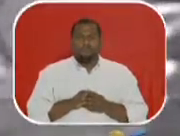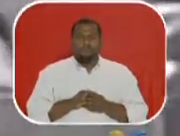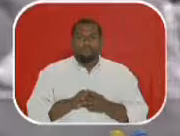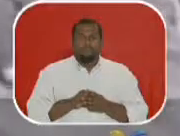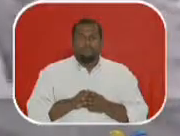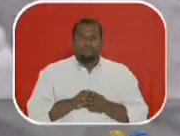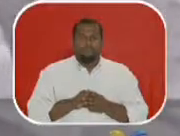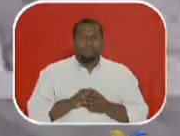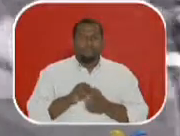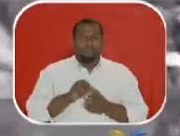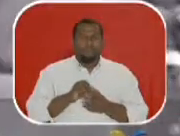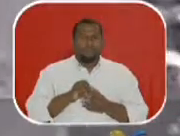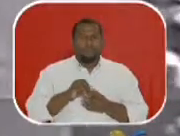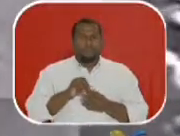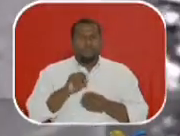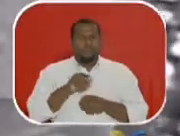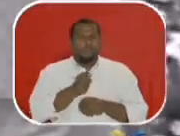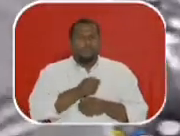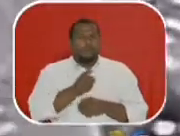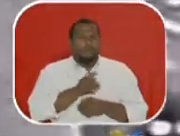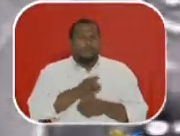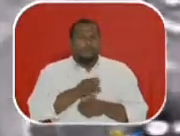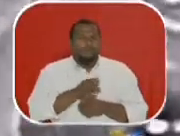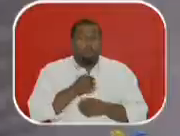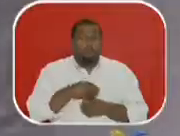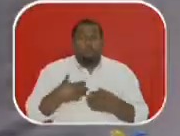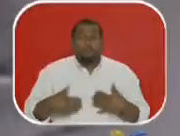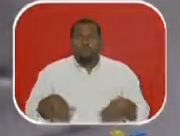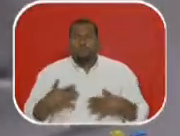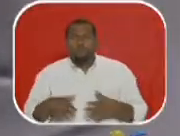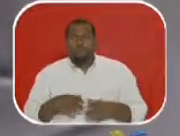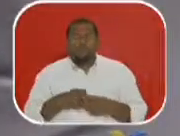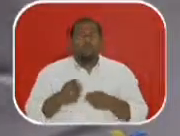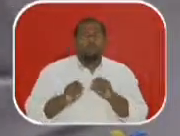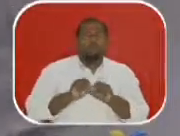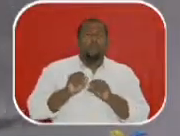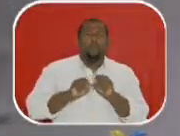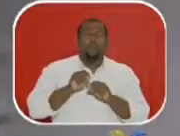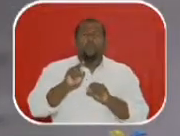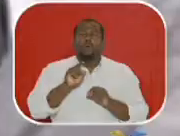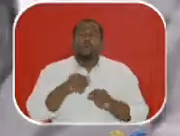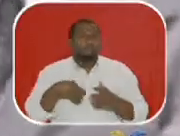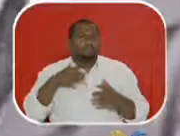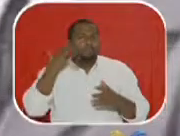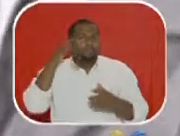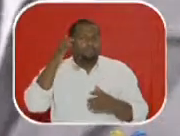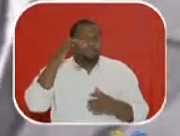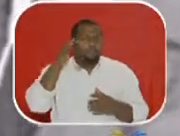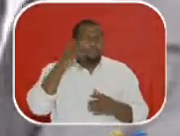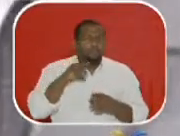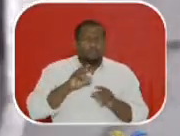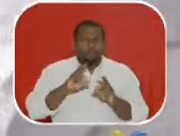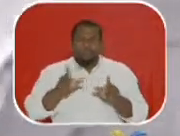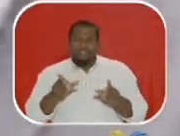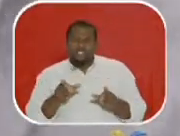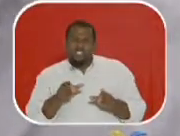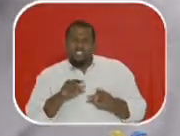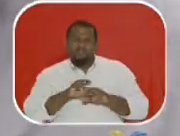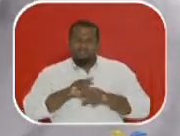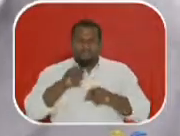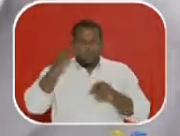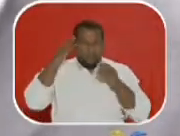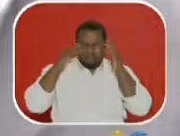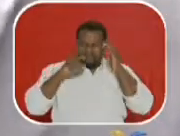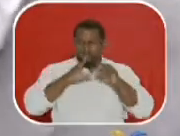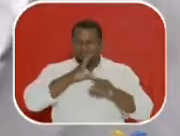Eu passei um susto, eu fiquei com medo, desgraçado. Pedro, por quê, amor? Sei lá, do que você não estava curado, você está todo diferente, com o